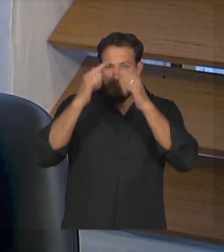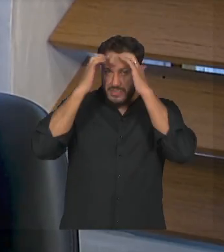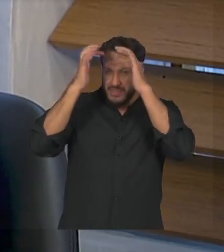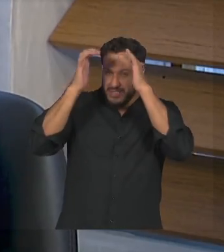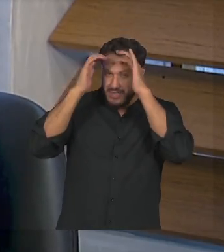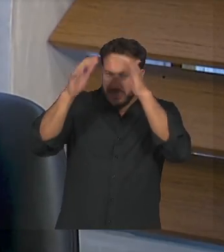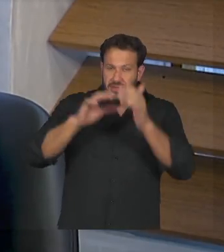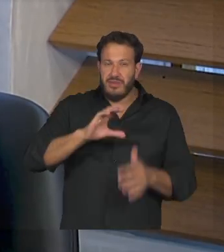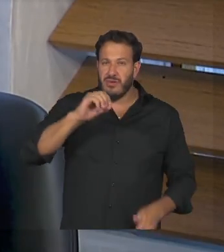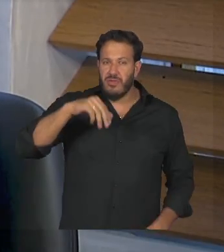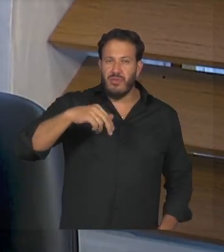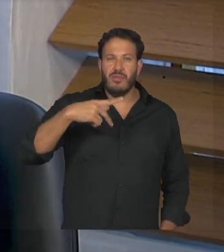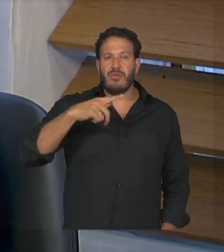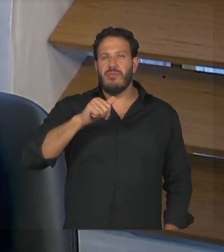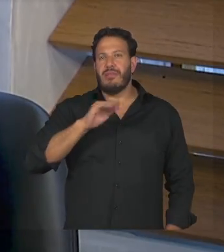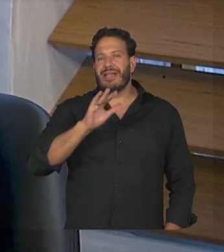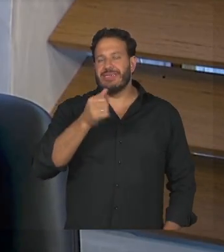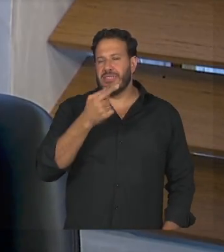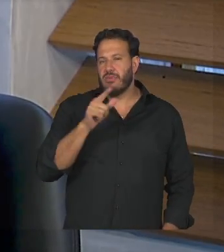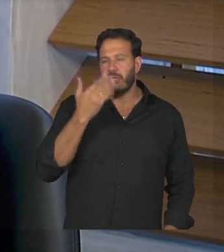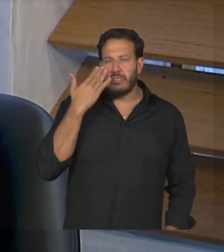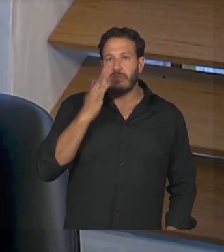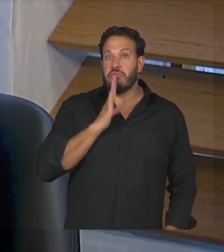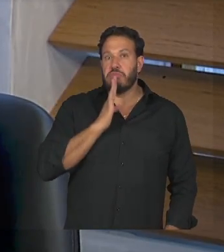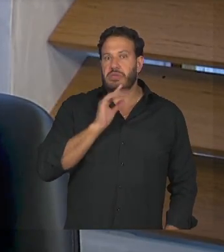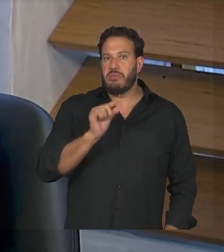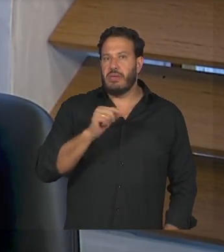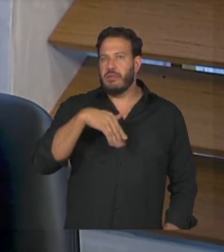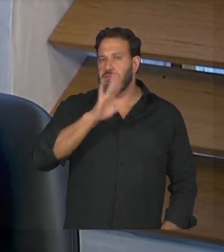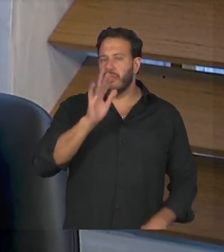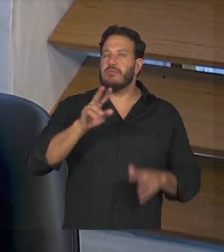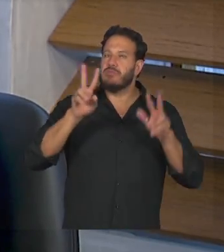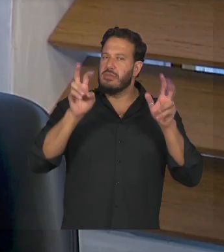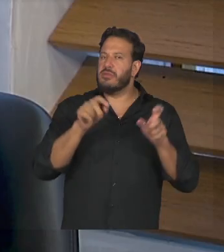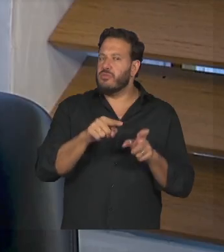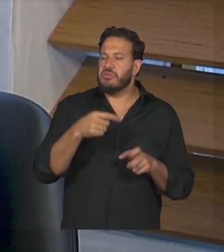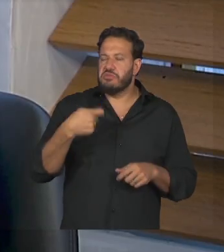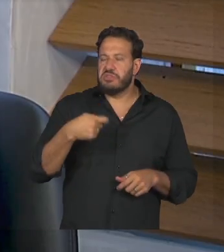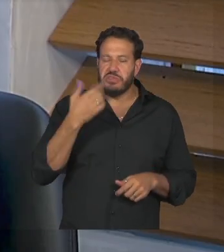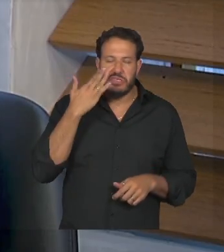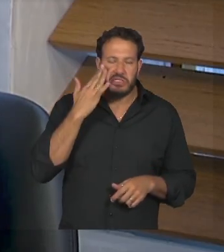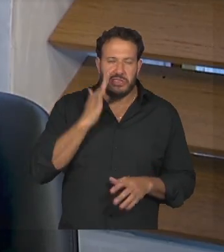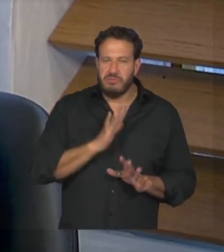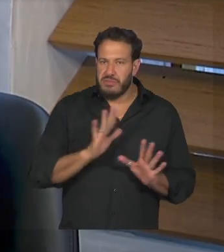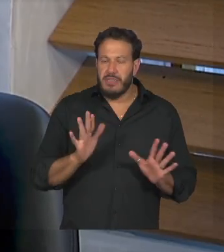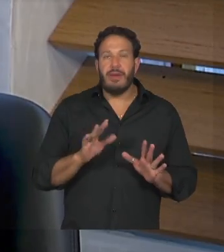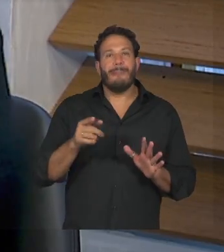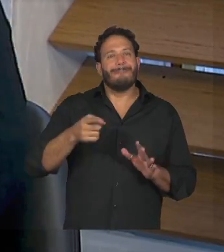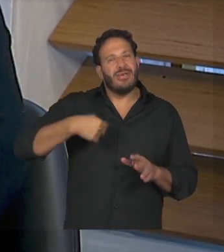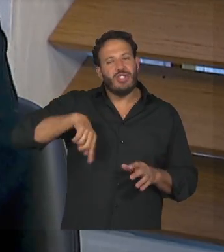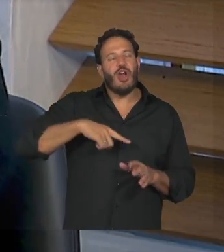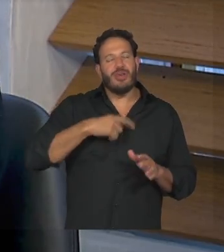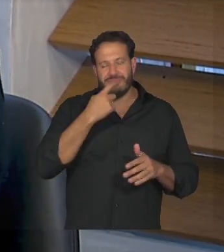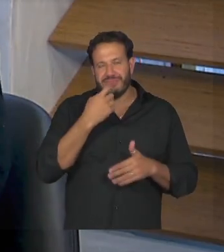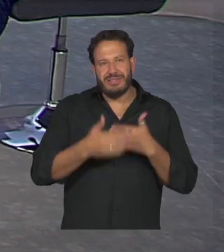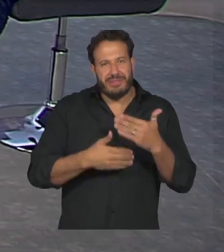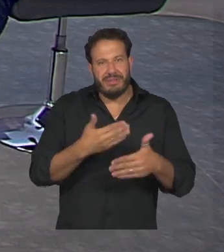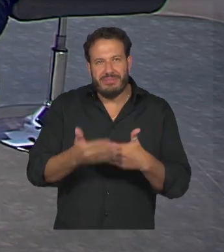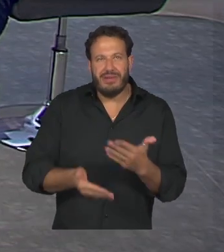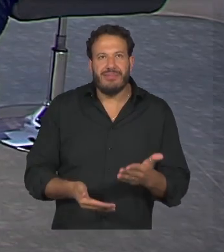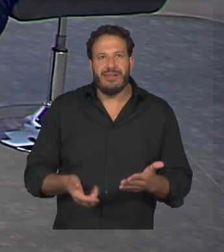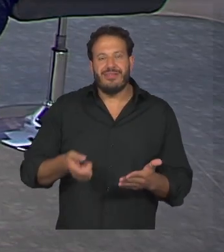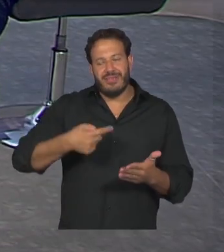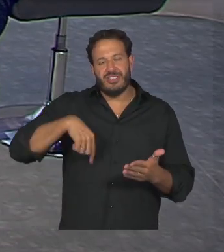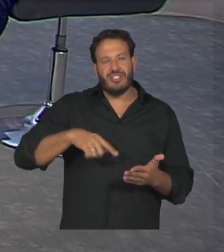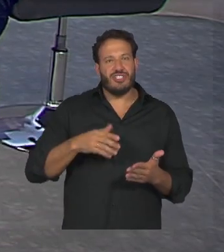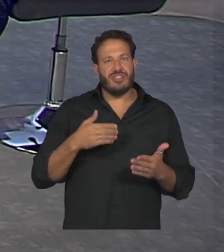eu preciso entender um pouco mais desse assunto e mas a ideia a gente a gente está no processo também é nessa